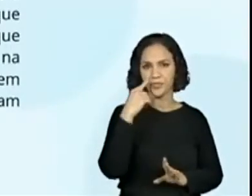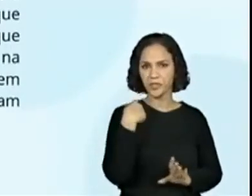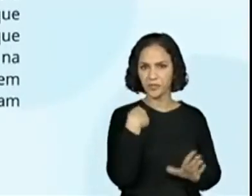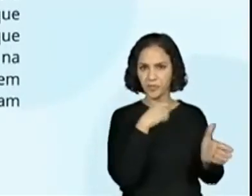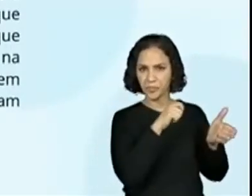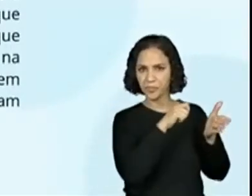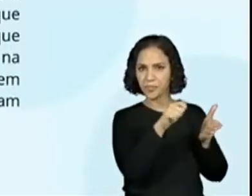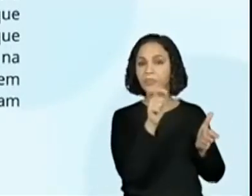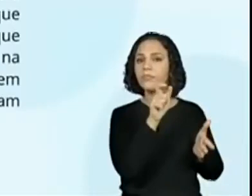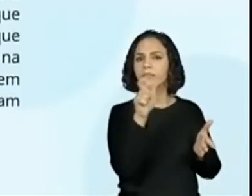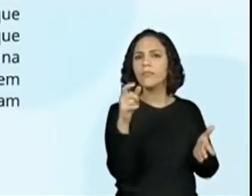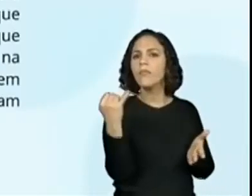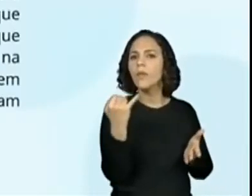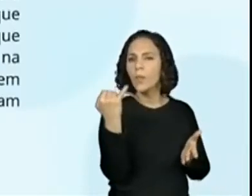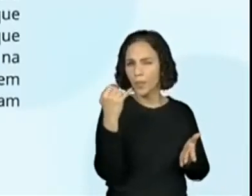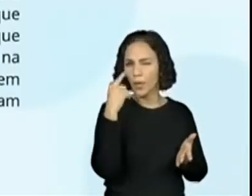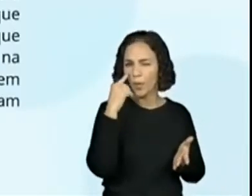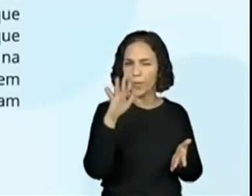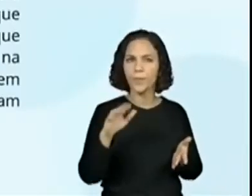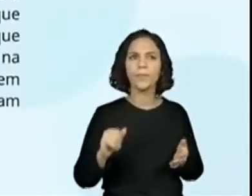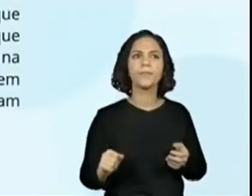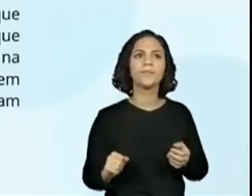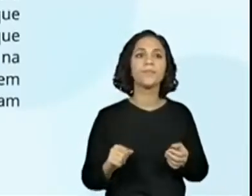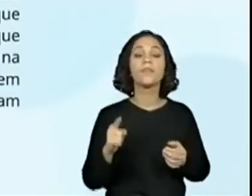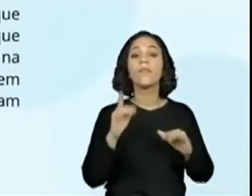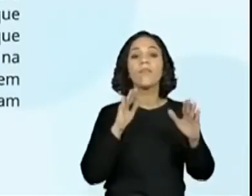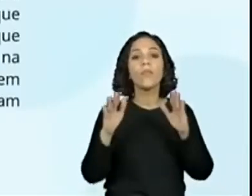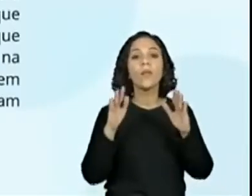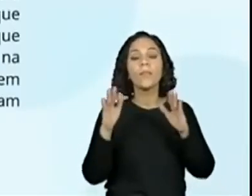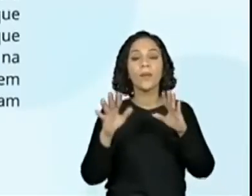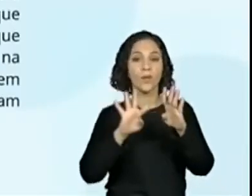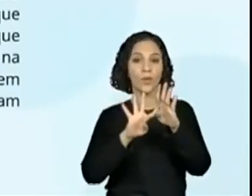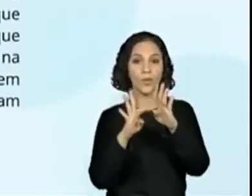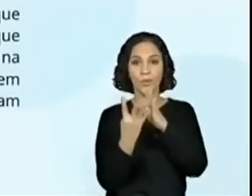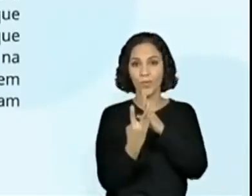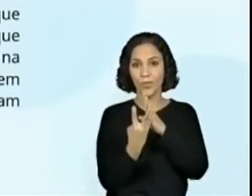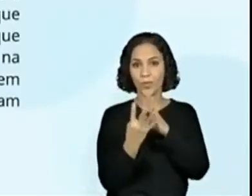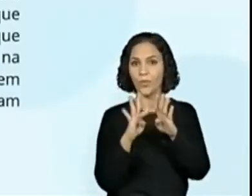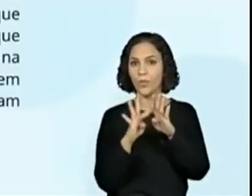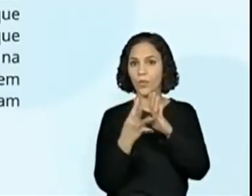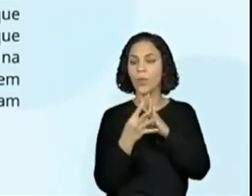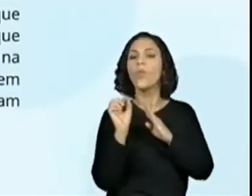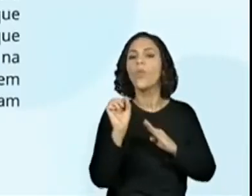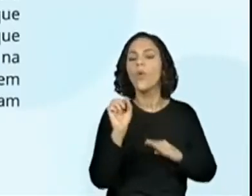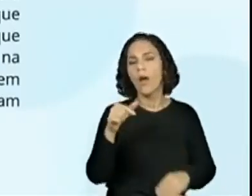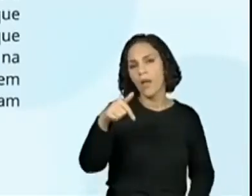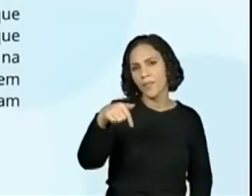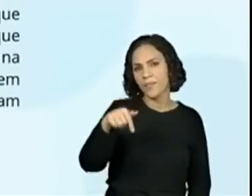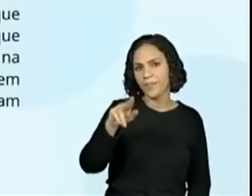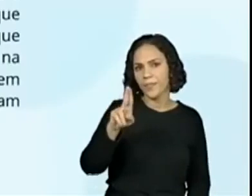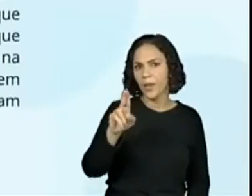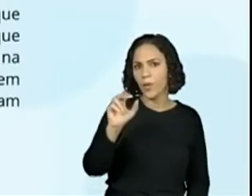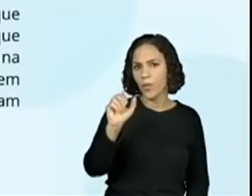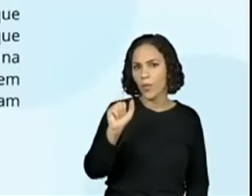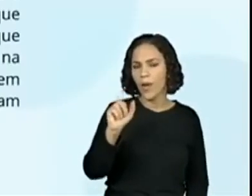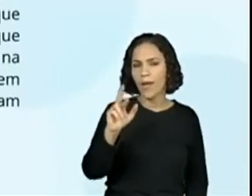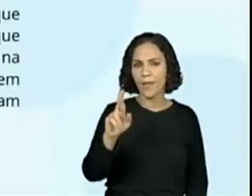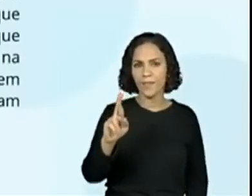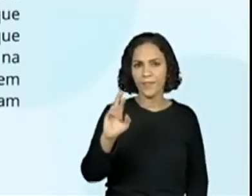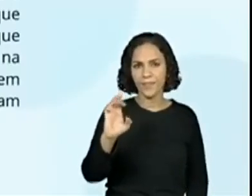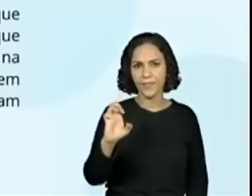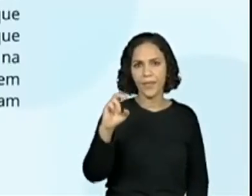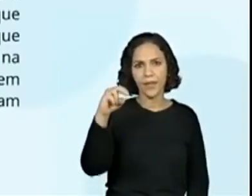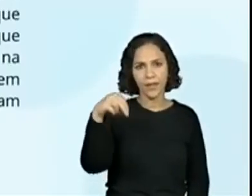pedacinho aqui, né? Que fala da quarentena. quarentena ocorreu por quê? Devido ao coronavírus, que fechou